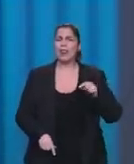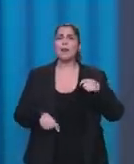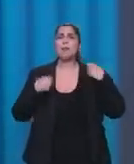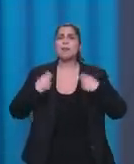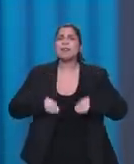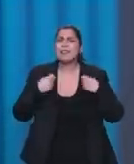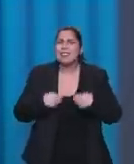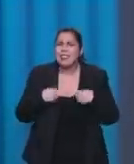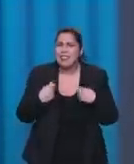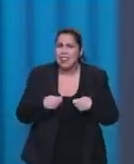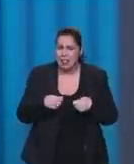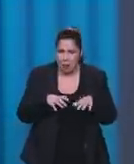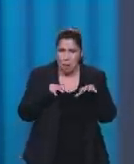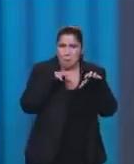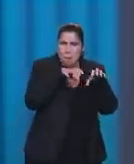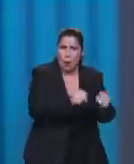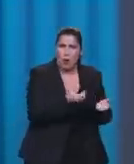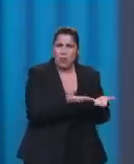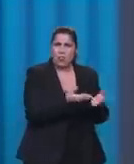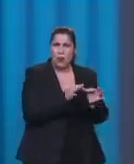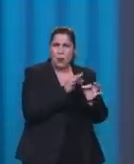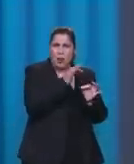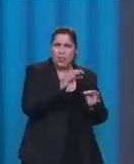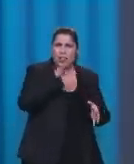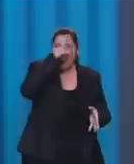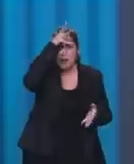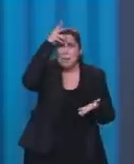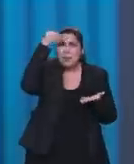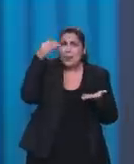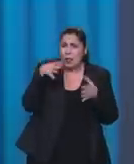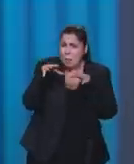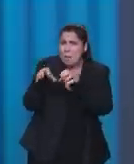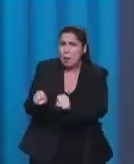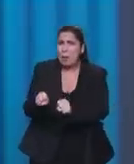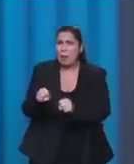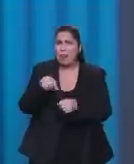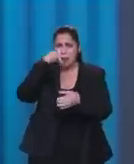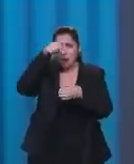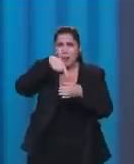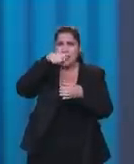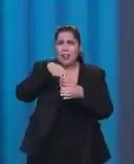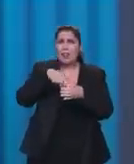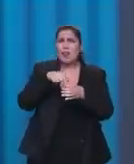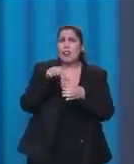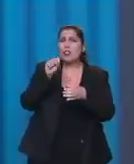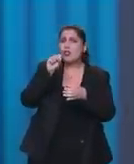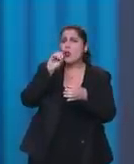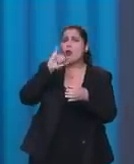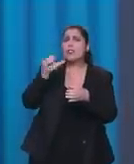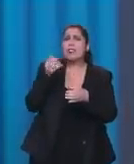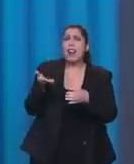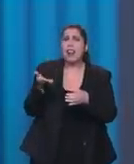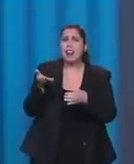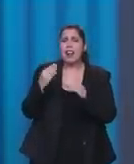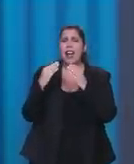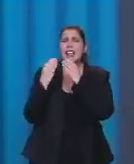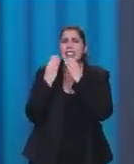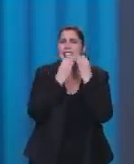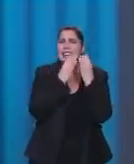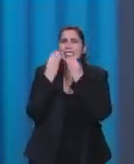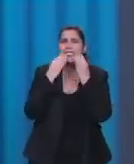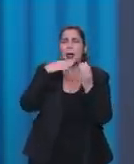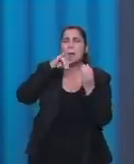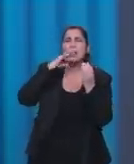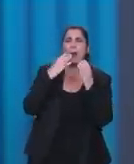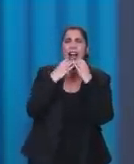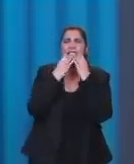invadir um quilômetro de terra na Amazônia para você plantar soja, plantar milho, plantar qualquer coisa? Porque você tem no Brasil 30 milhões de